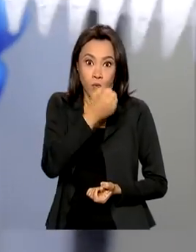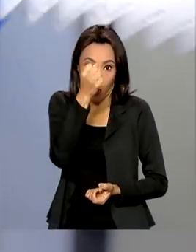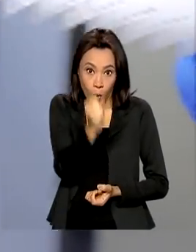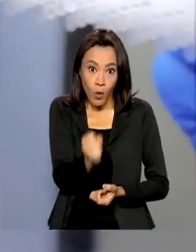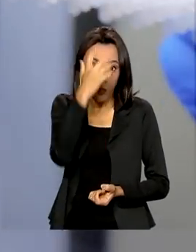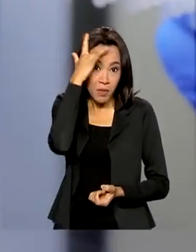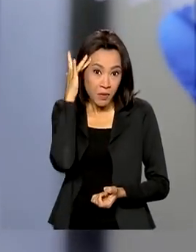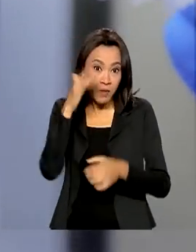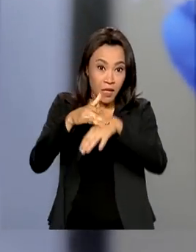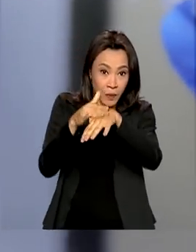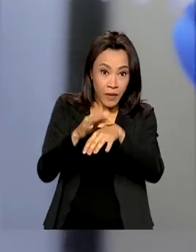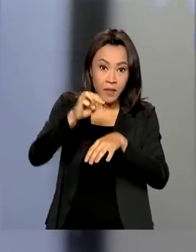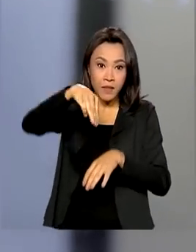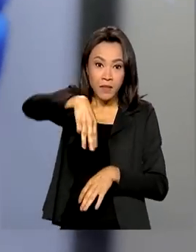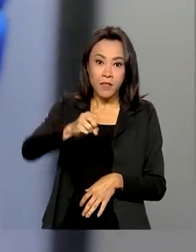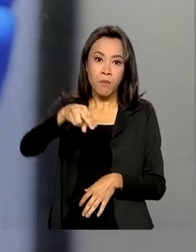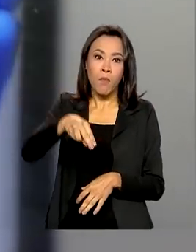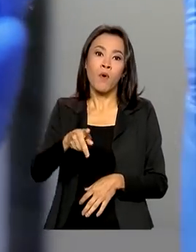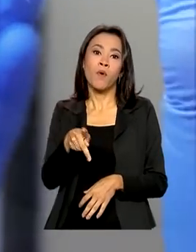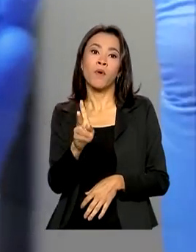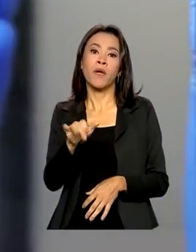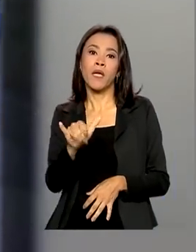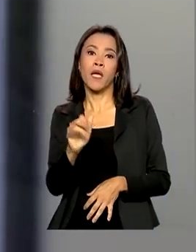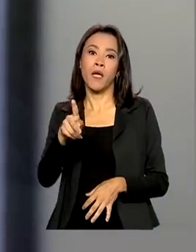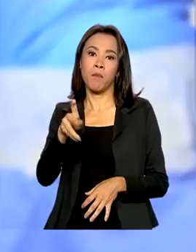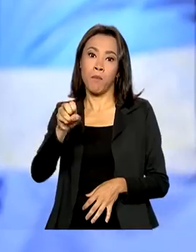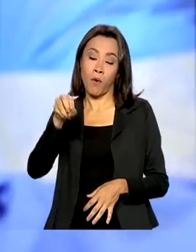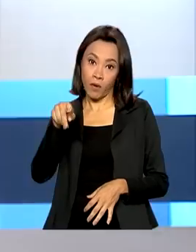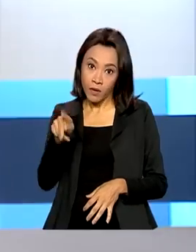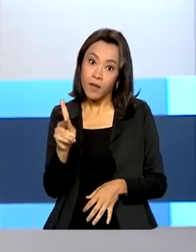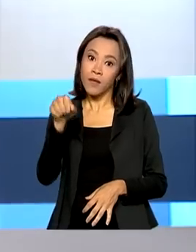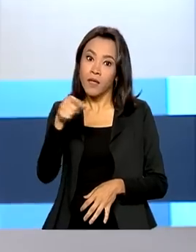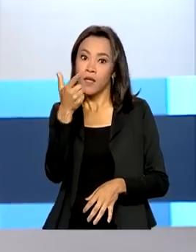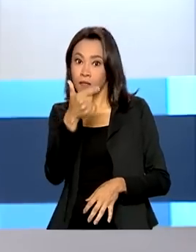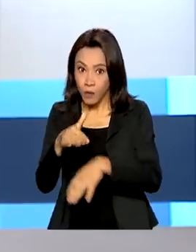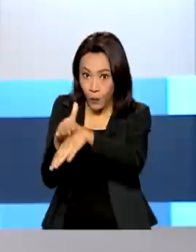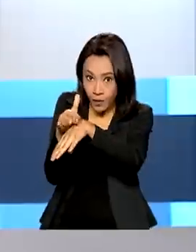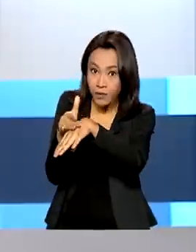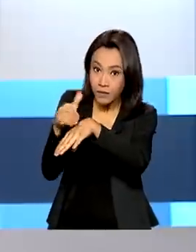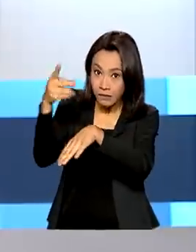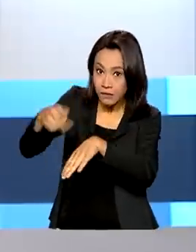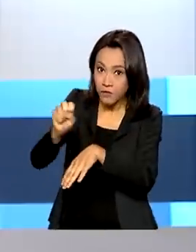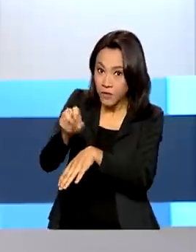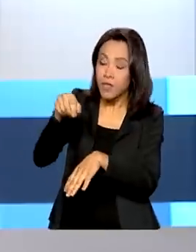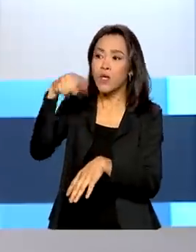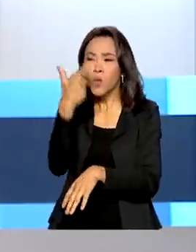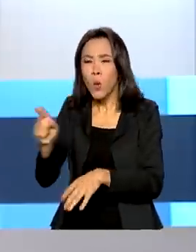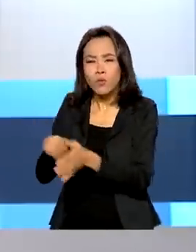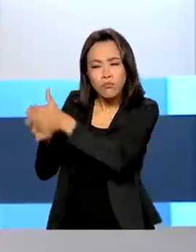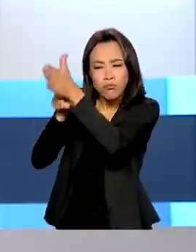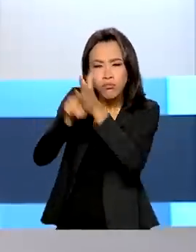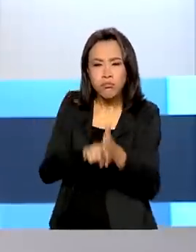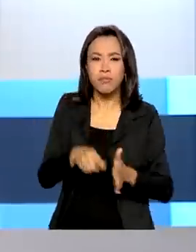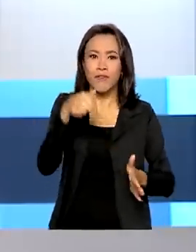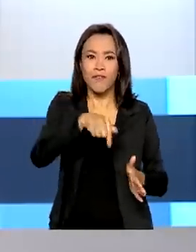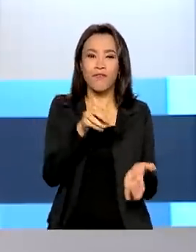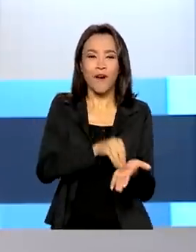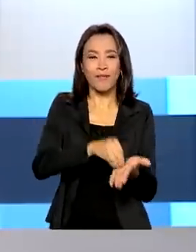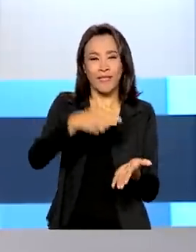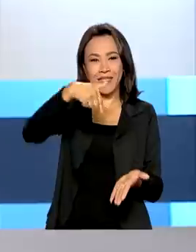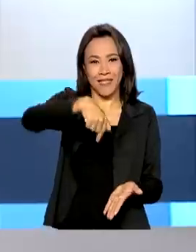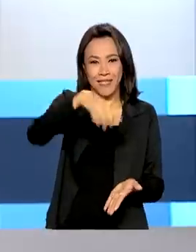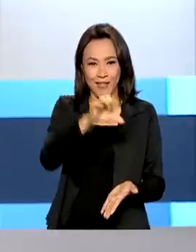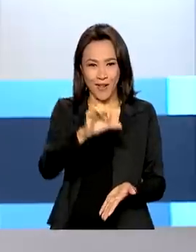no Brasil. Outros seis permanecem em investigação. E faltam 79 dias para o Bicentenário da